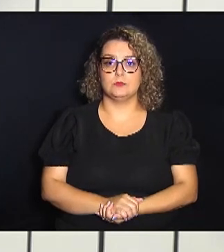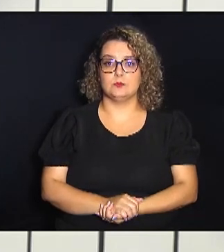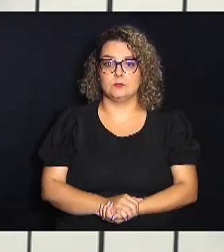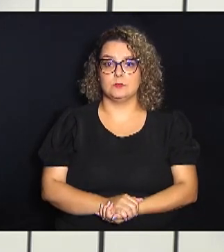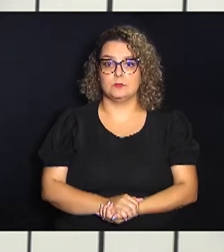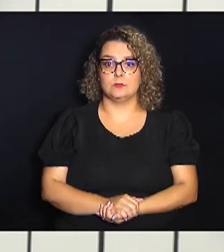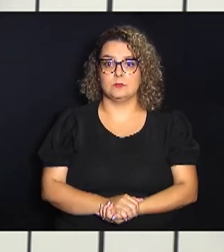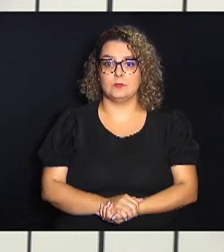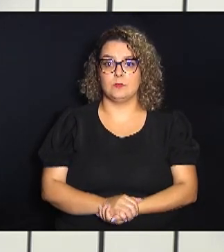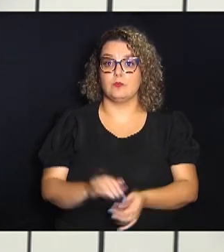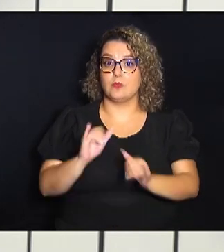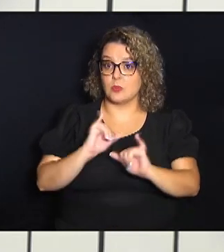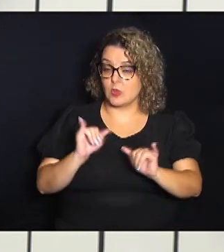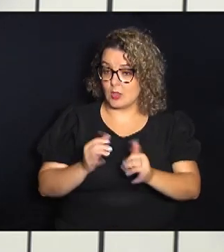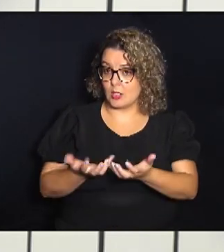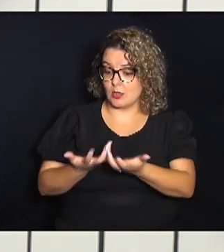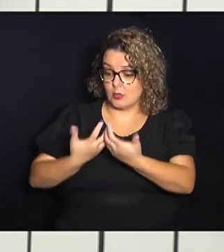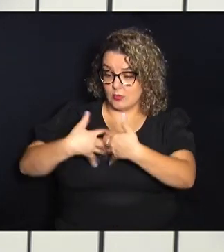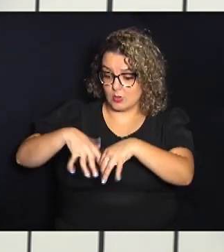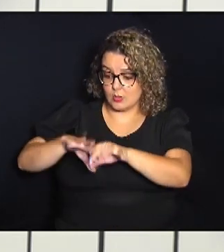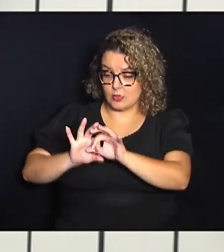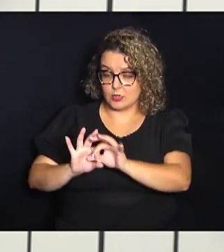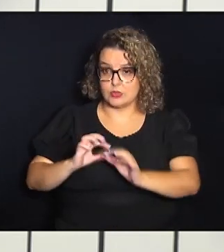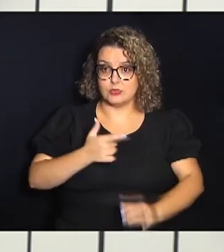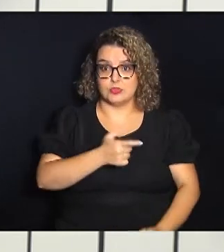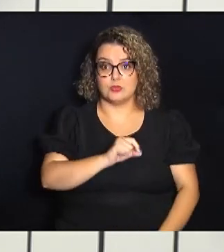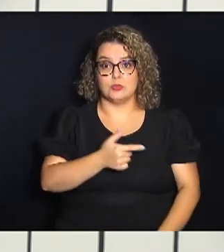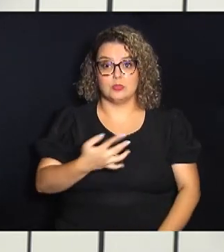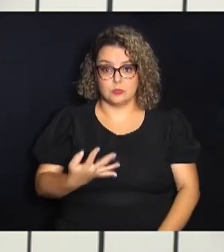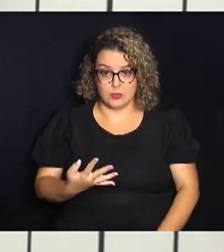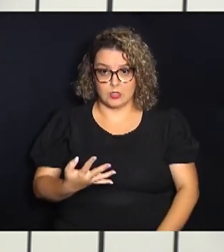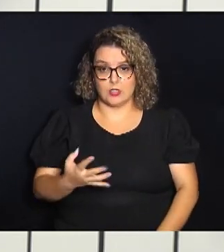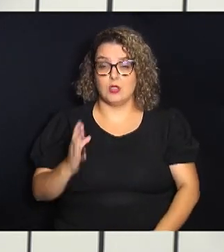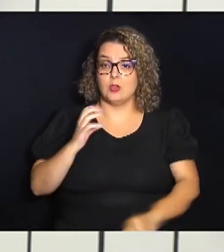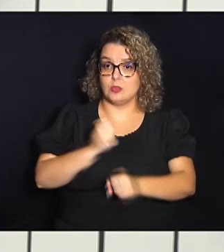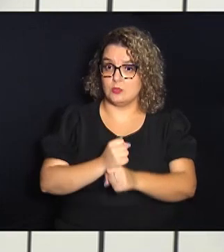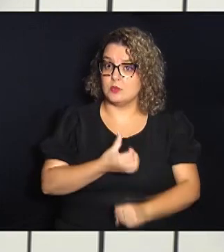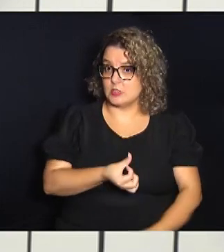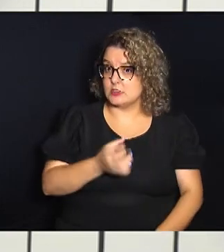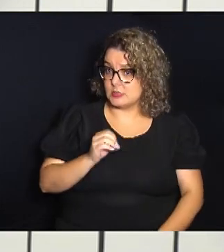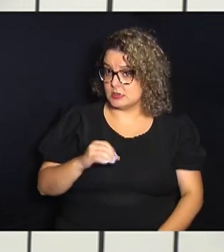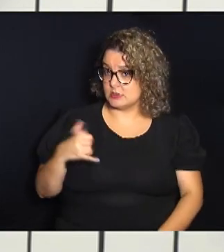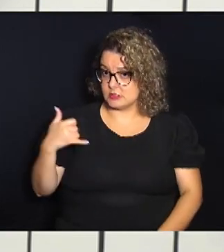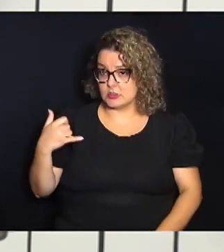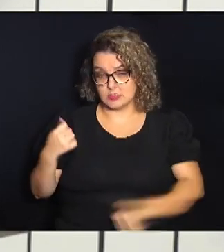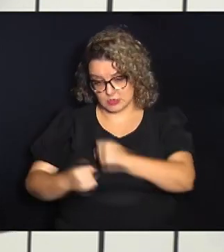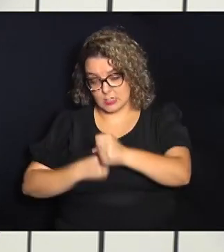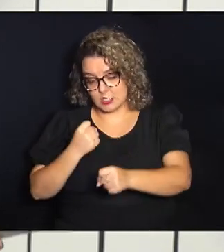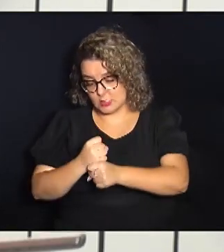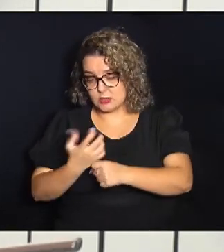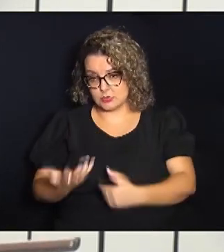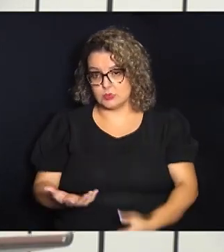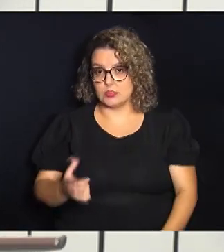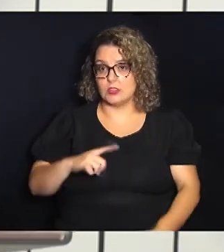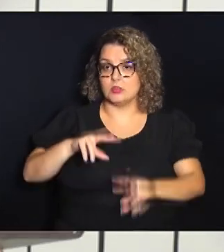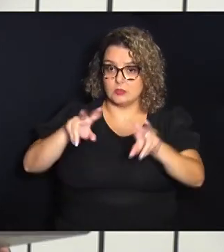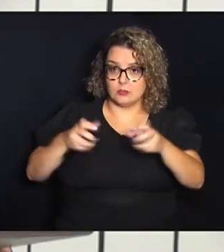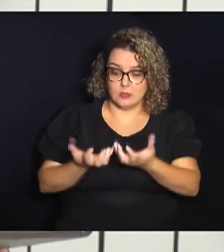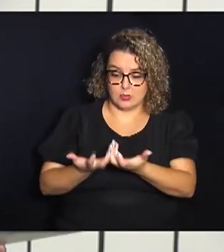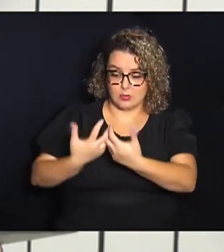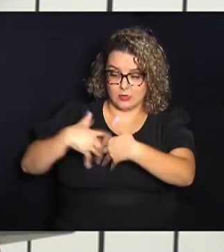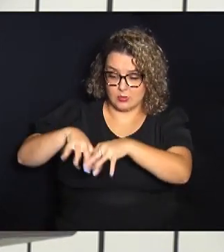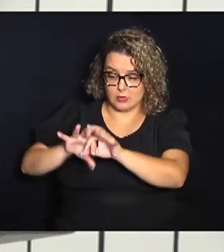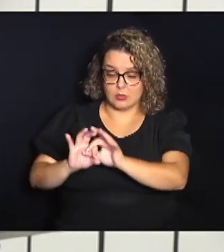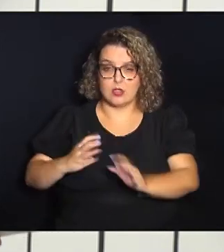A campanha da Fraternidade de 2024, que completa 60 anos, tem o tema Fraternidade e